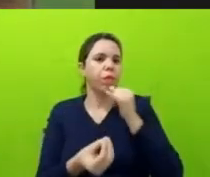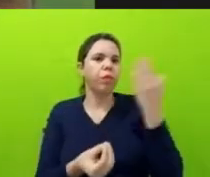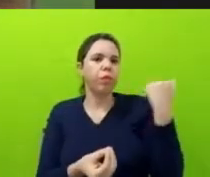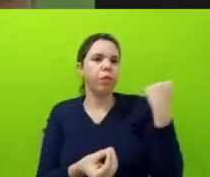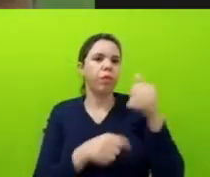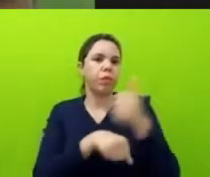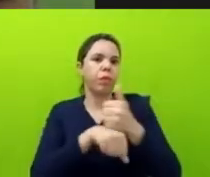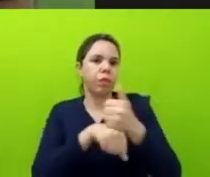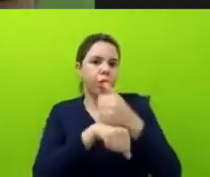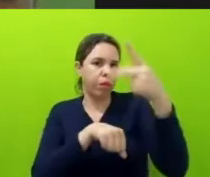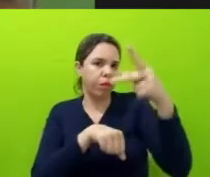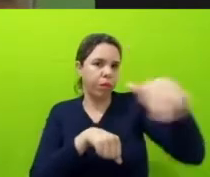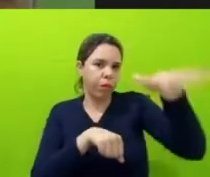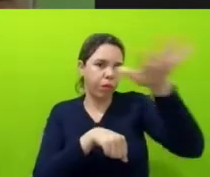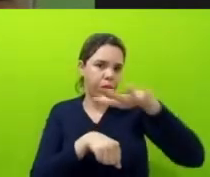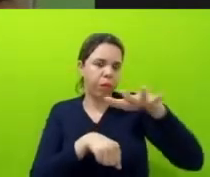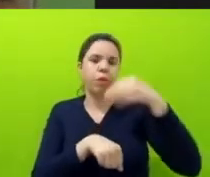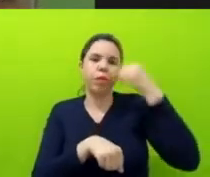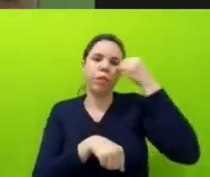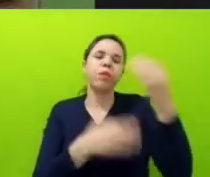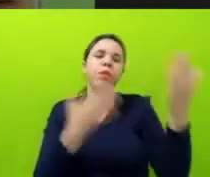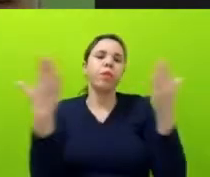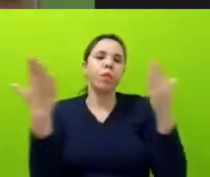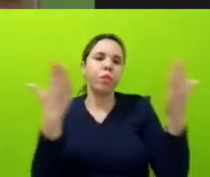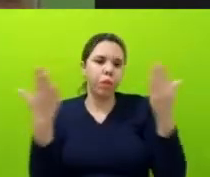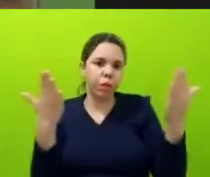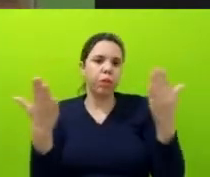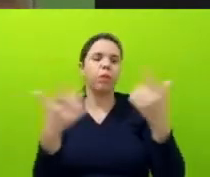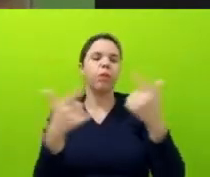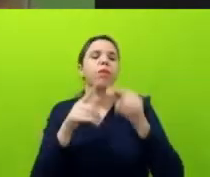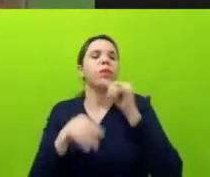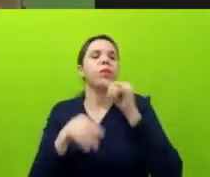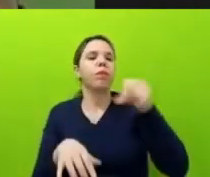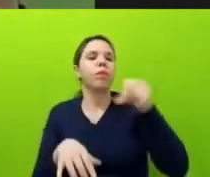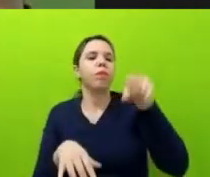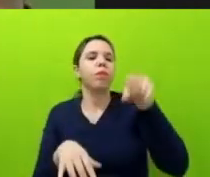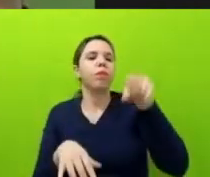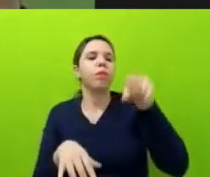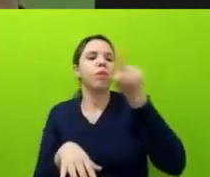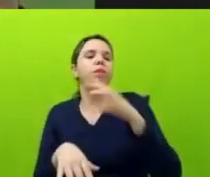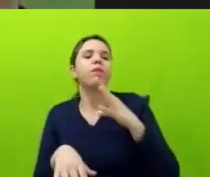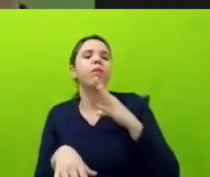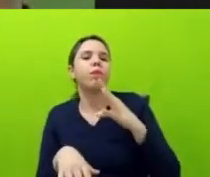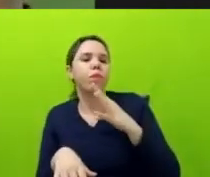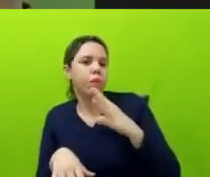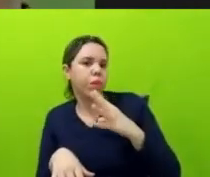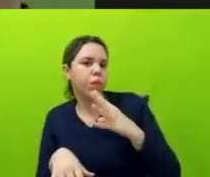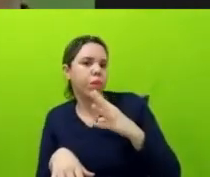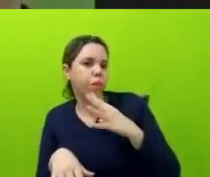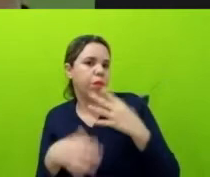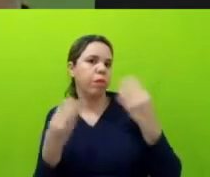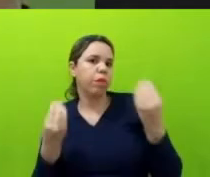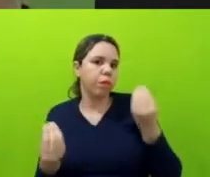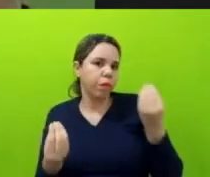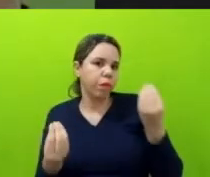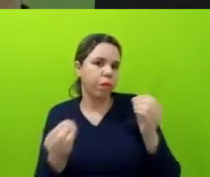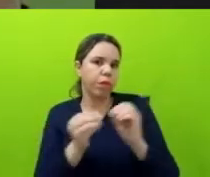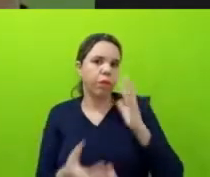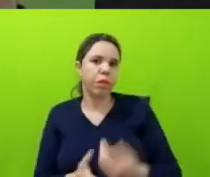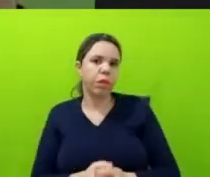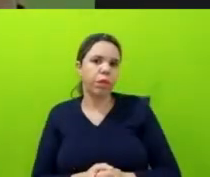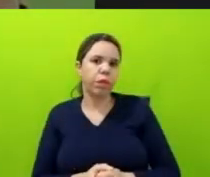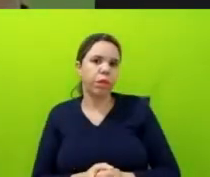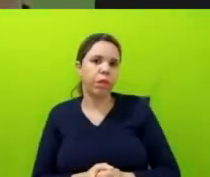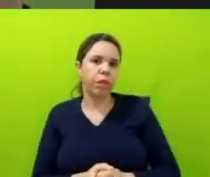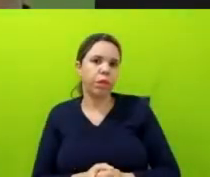quais casos, né, vocês conhecem e destacam a importância da LAI para revelar problemas ou sucessos na